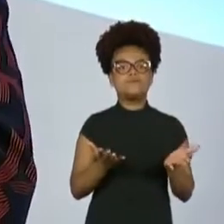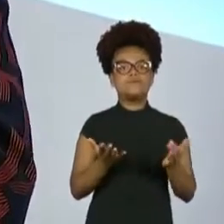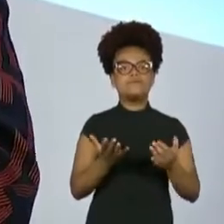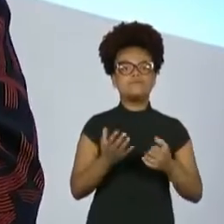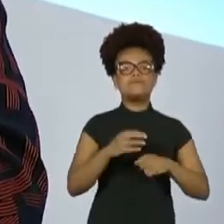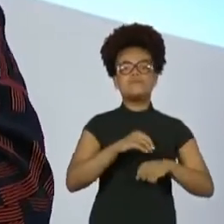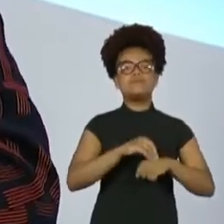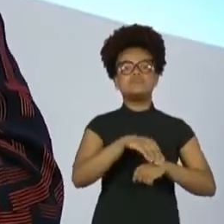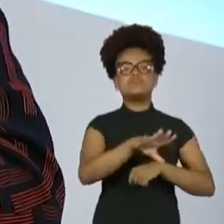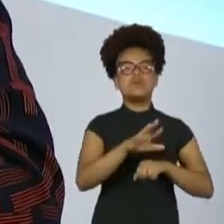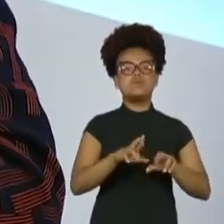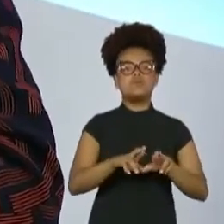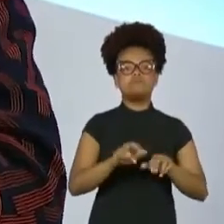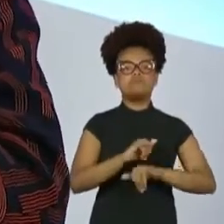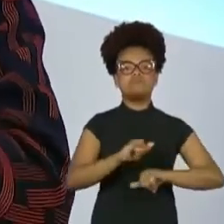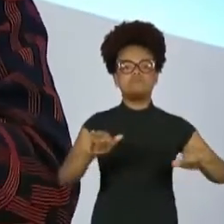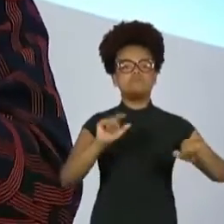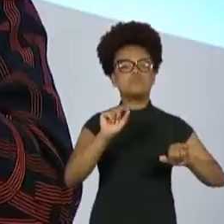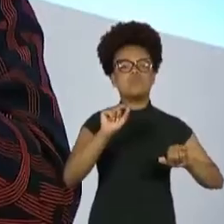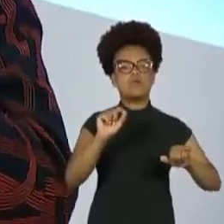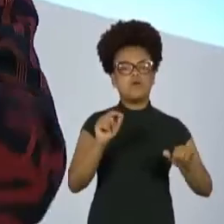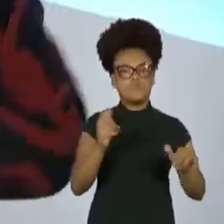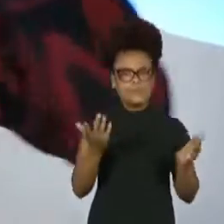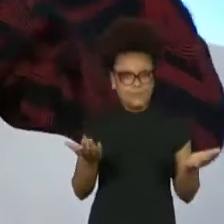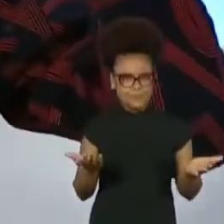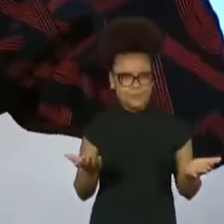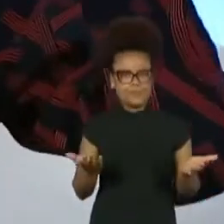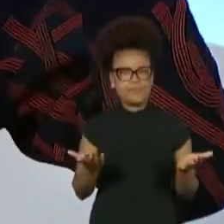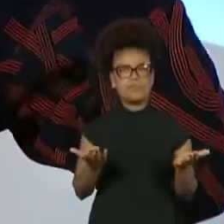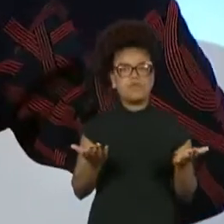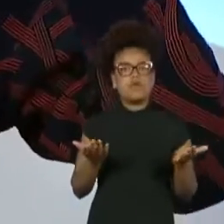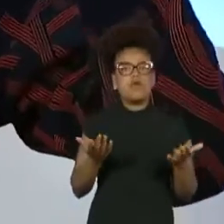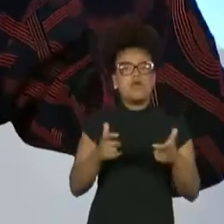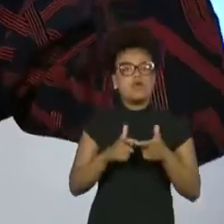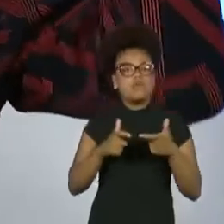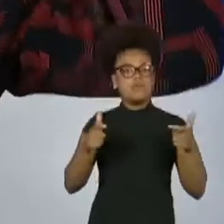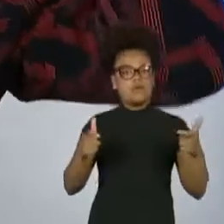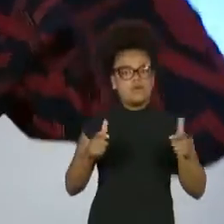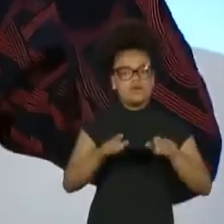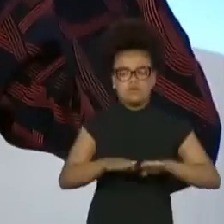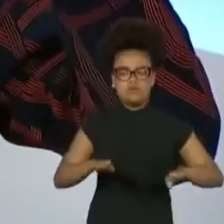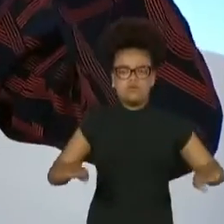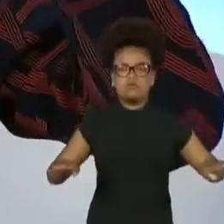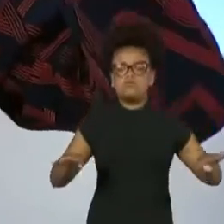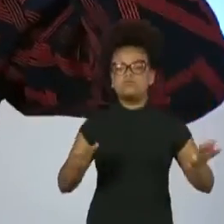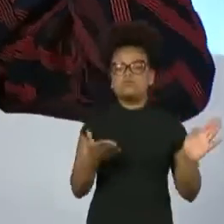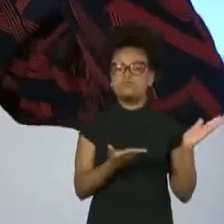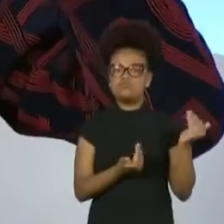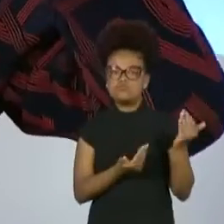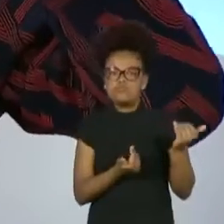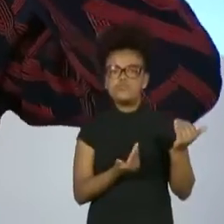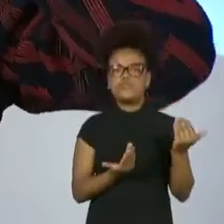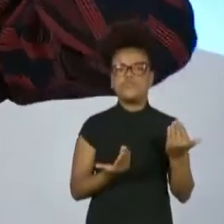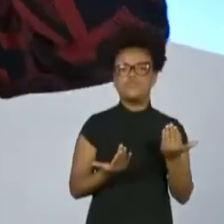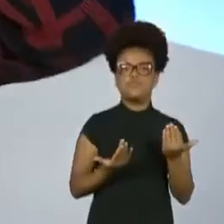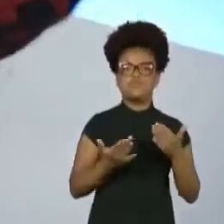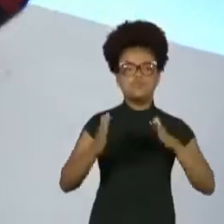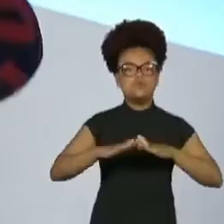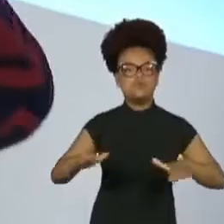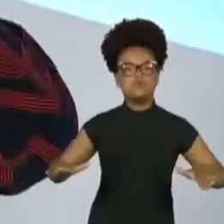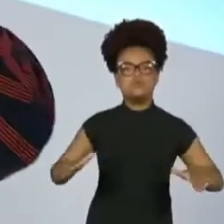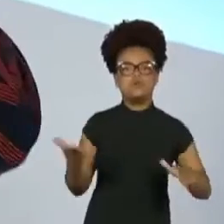que, por exemplo, hoje nós sabemos que as crianças, as pessoas que a gente está conversando hoje são os pais das crianças